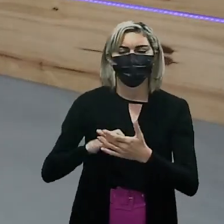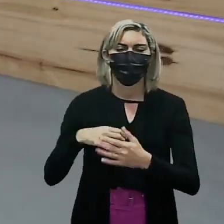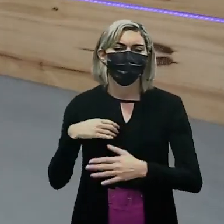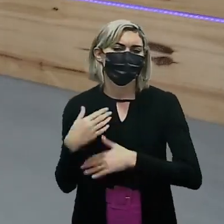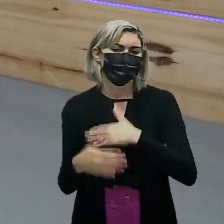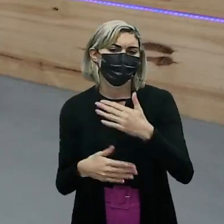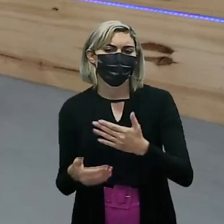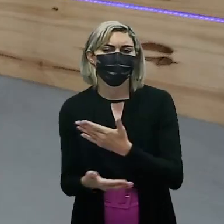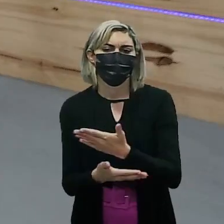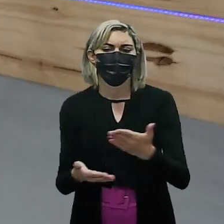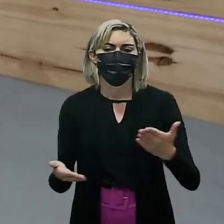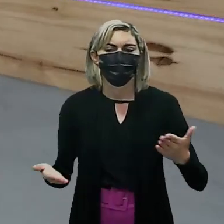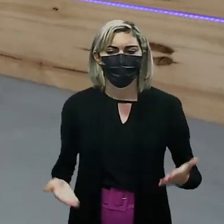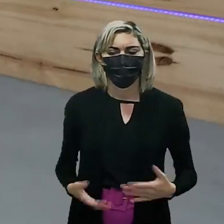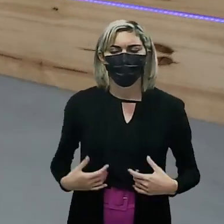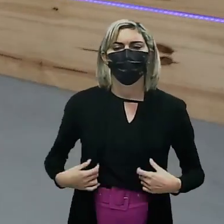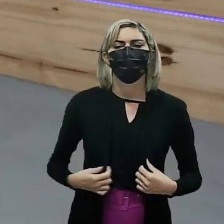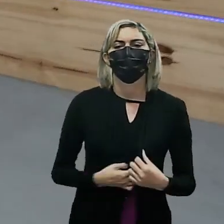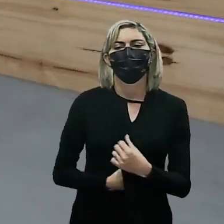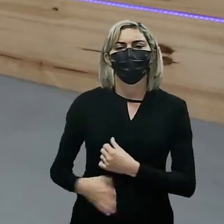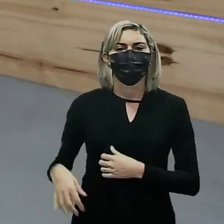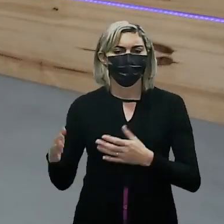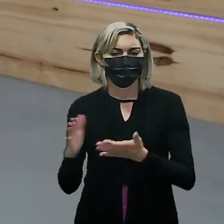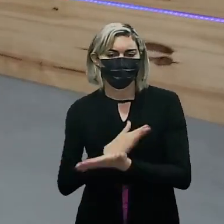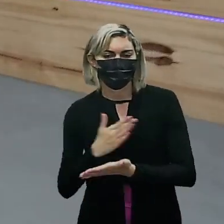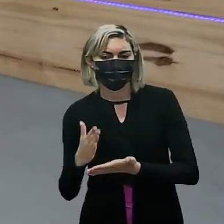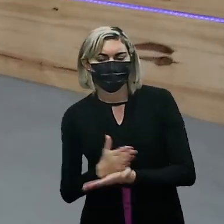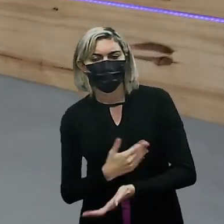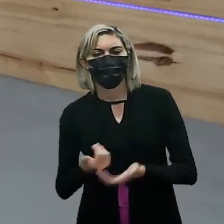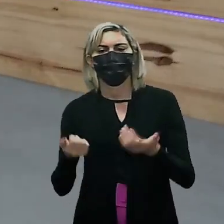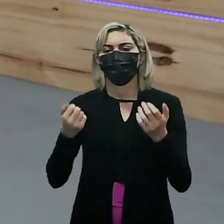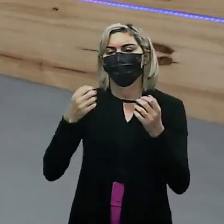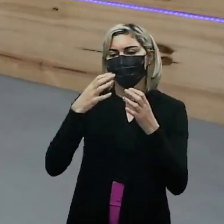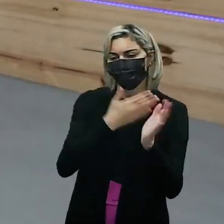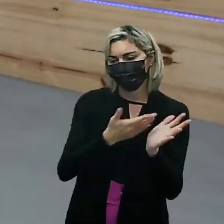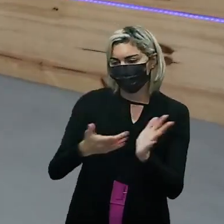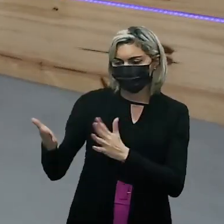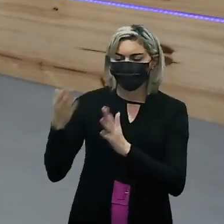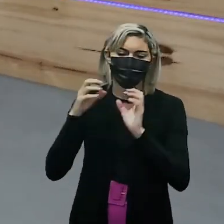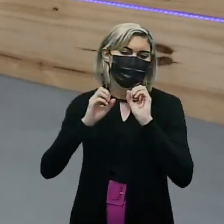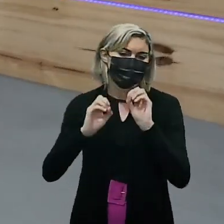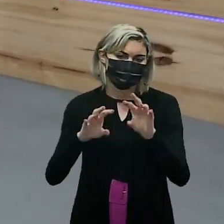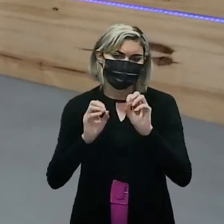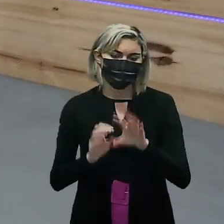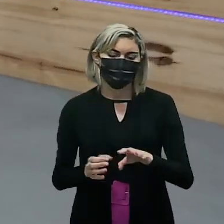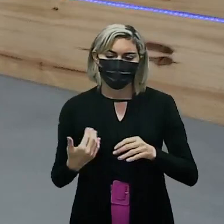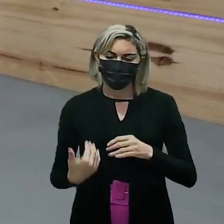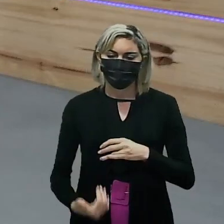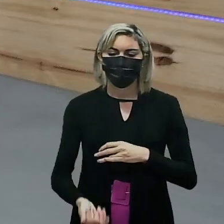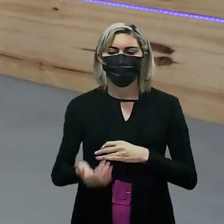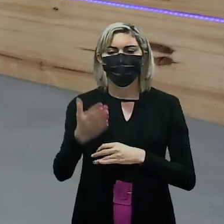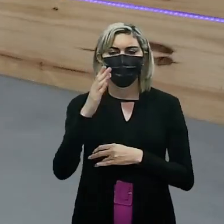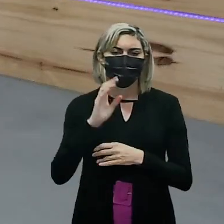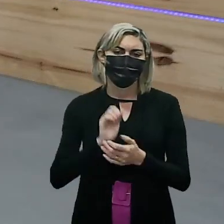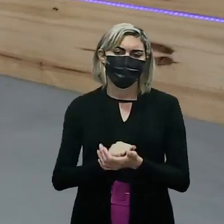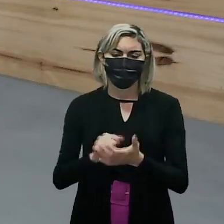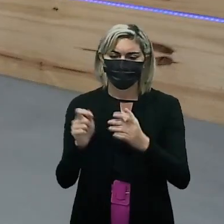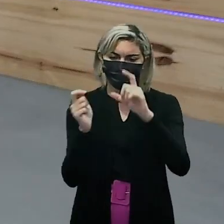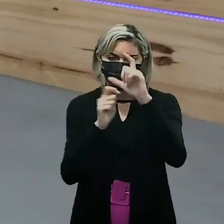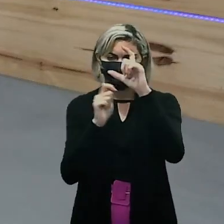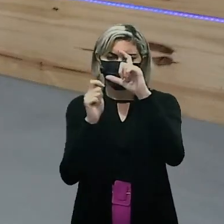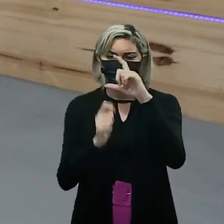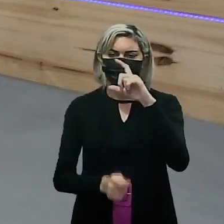proporcionando para você, as cartilhas, tá bom? Acompanhar aí a nossa aula, então vai lá aí, ó, no QR